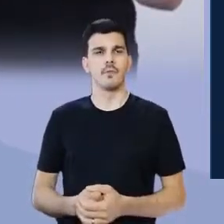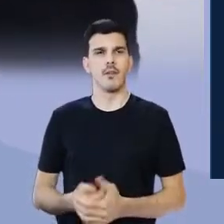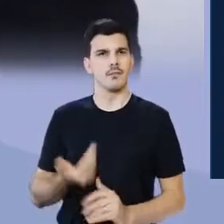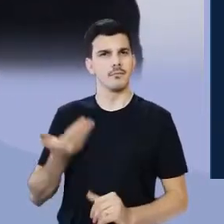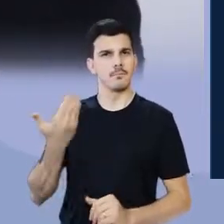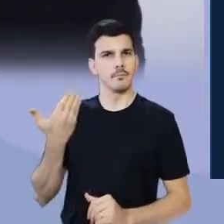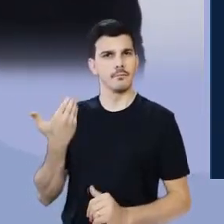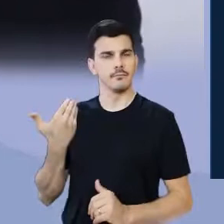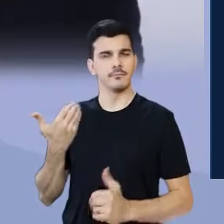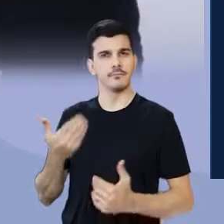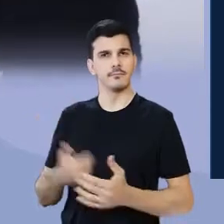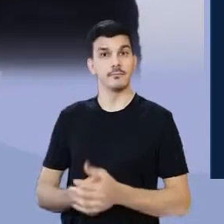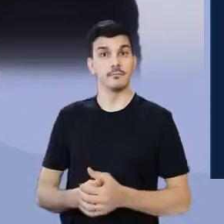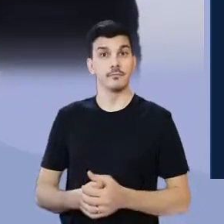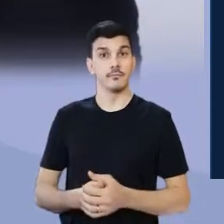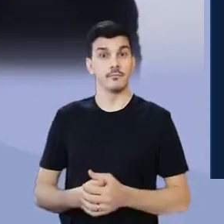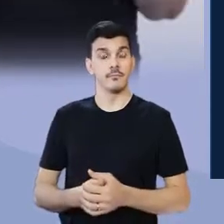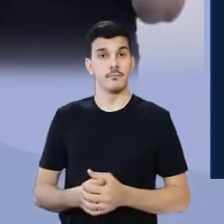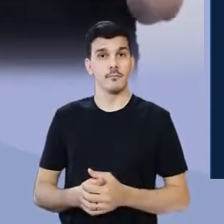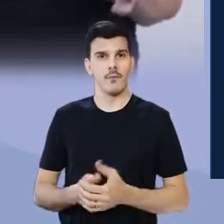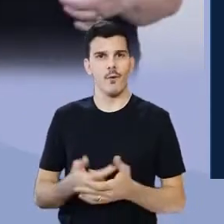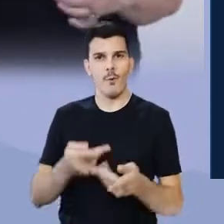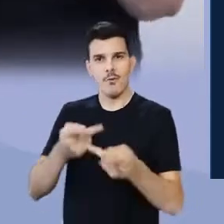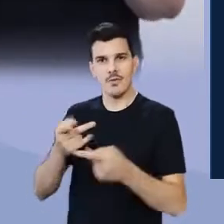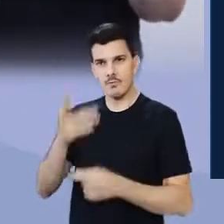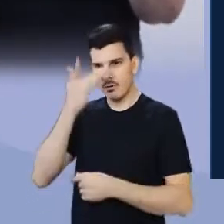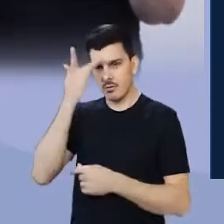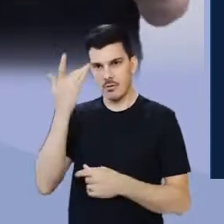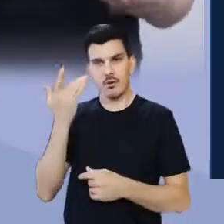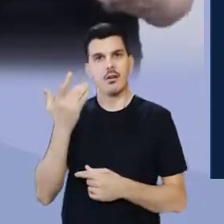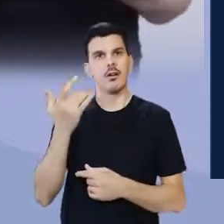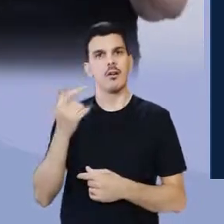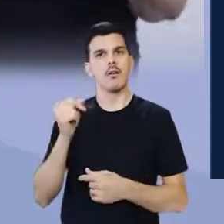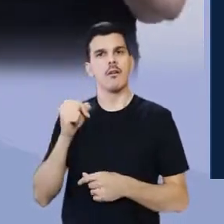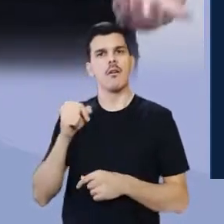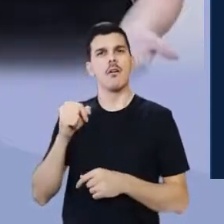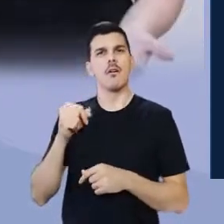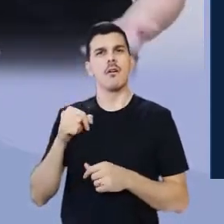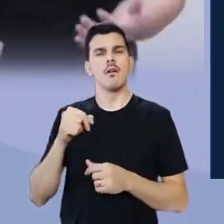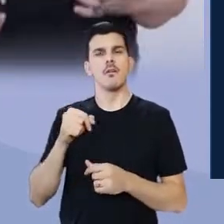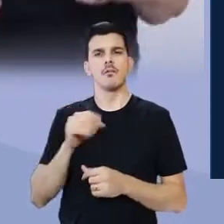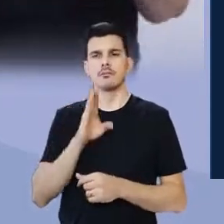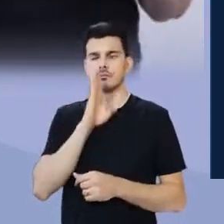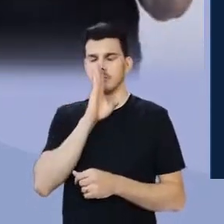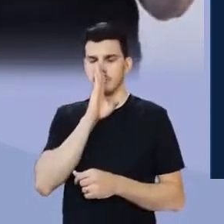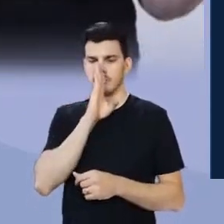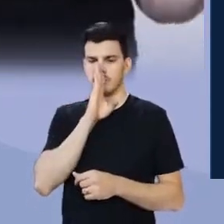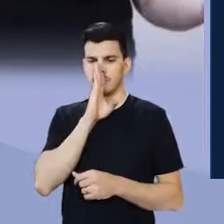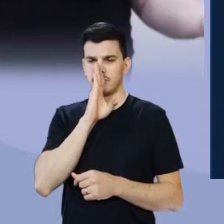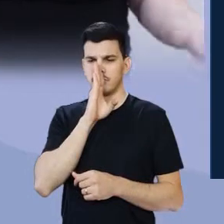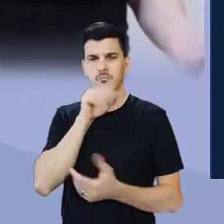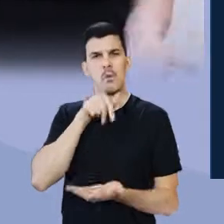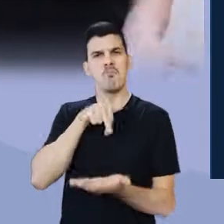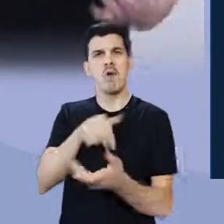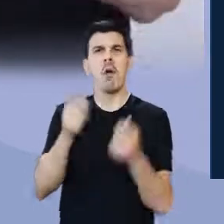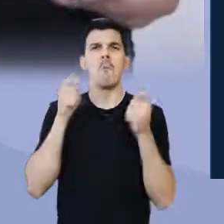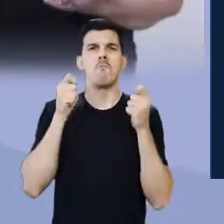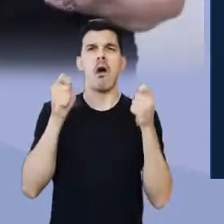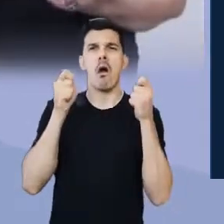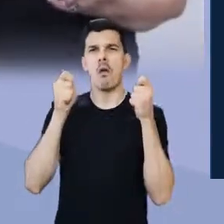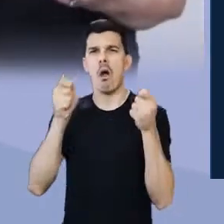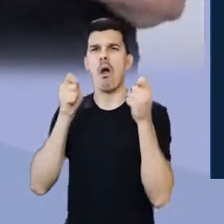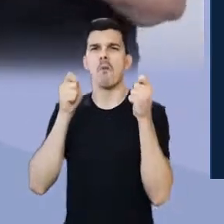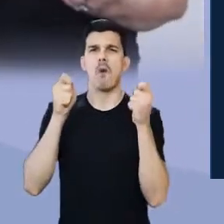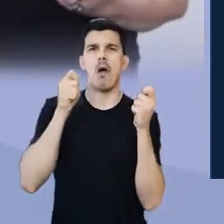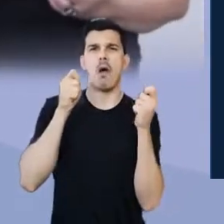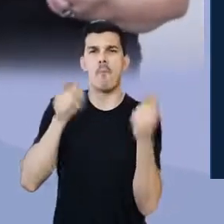pouco tempo, convites que as pessoas receberam para fazer caminhada em silêncio, para fazer protesto,